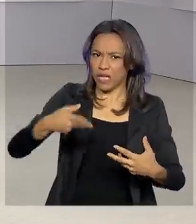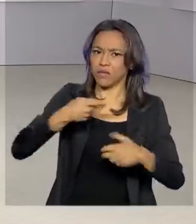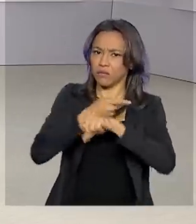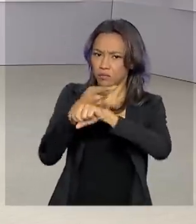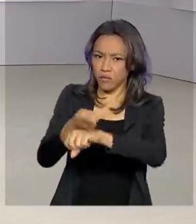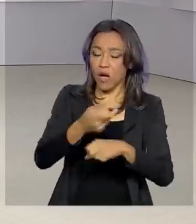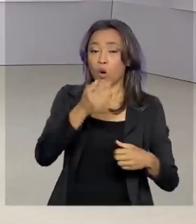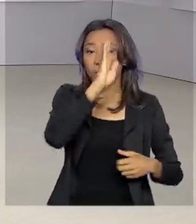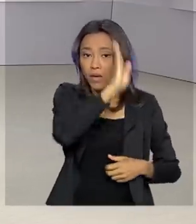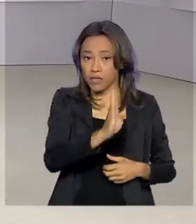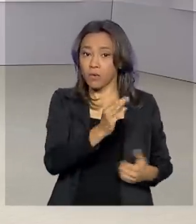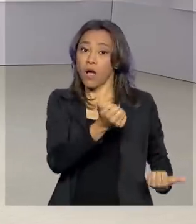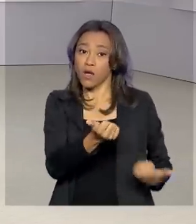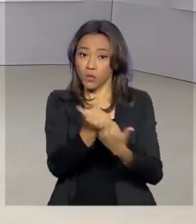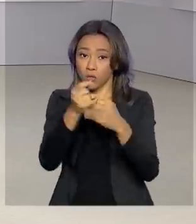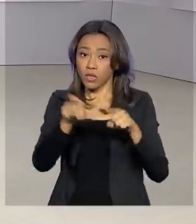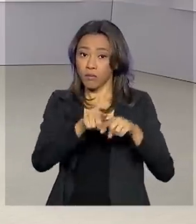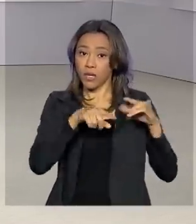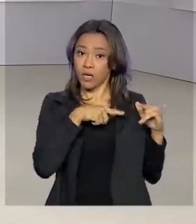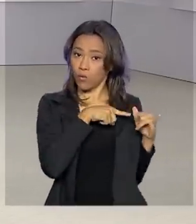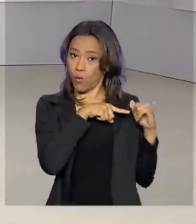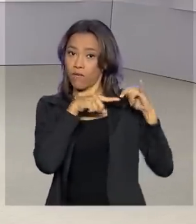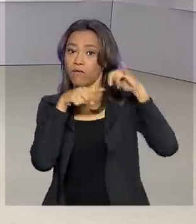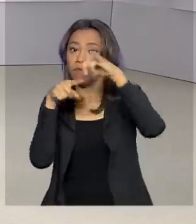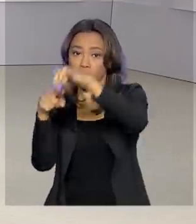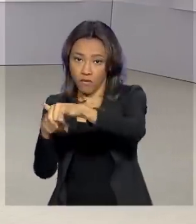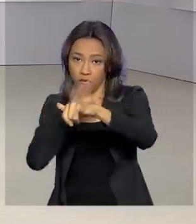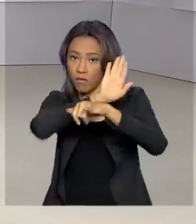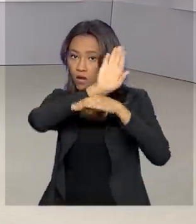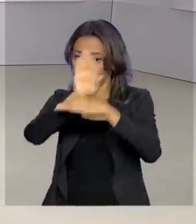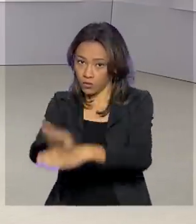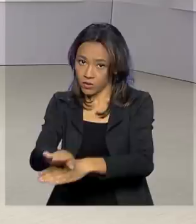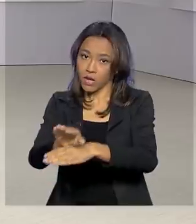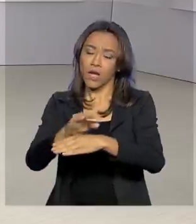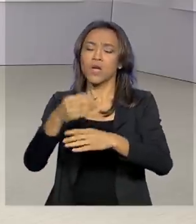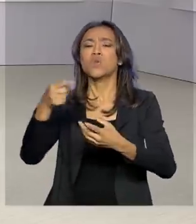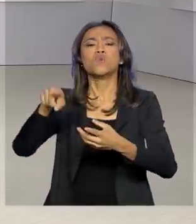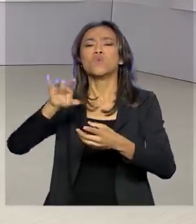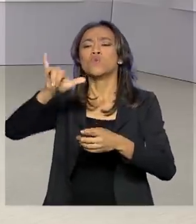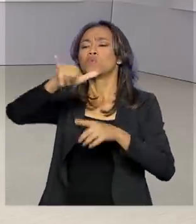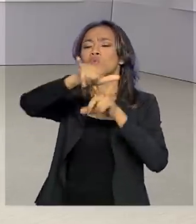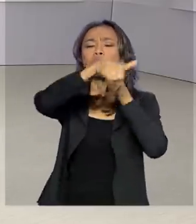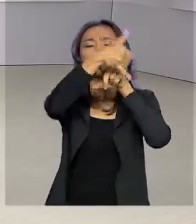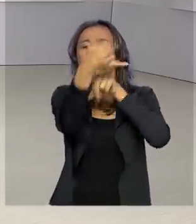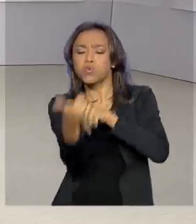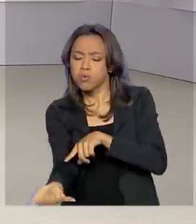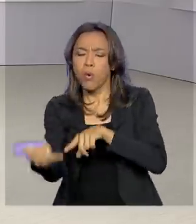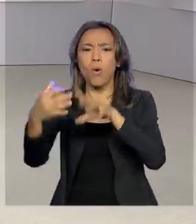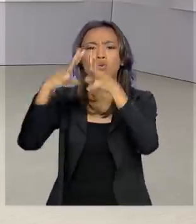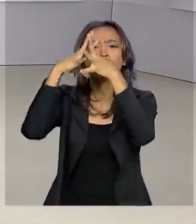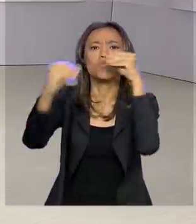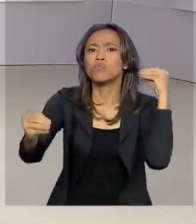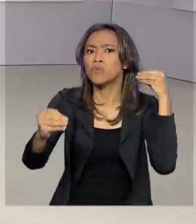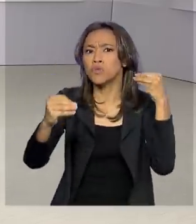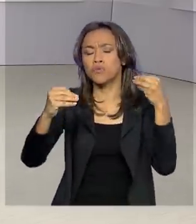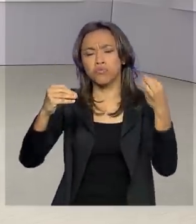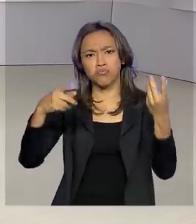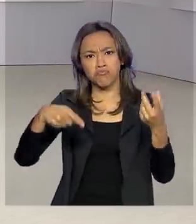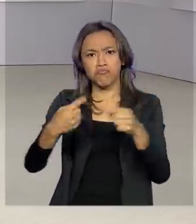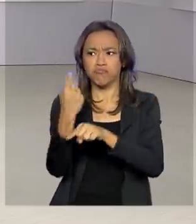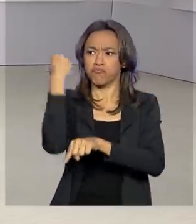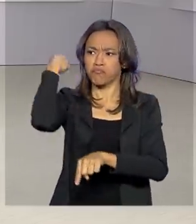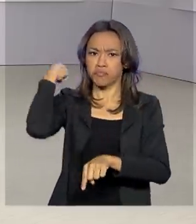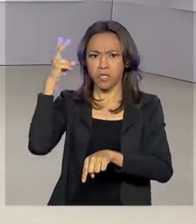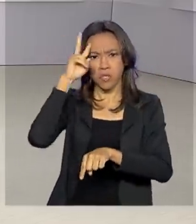Brasil também ajuda com uma aeronave da Força Aérea Brasileira. O avião chileno desapareceu na noite da última segunda-feira, com 38